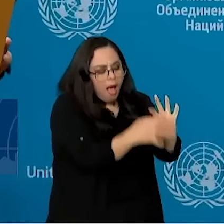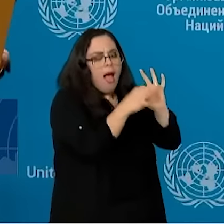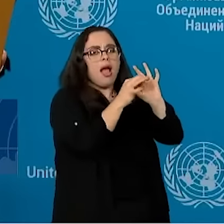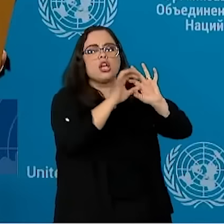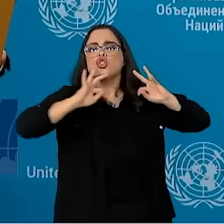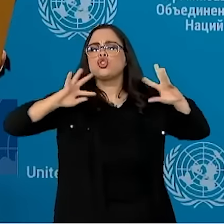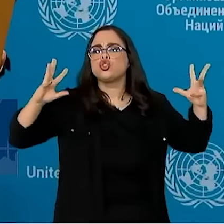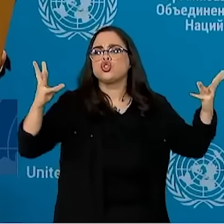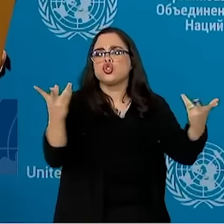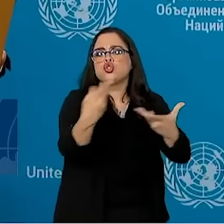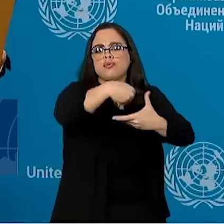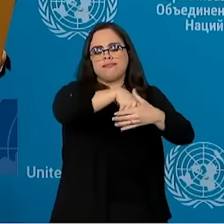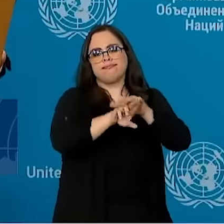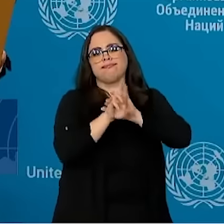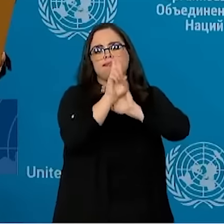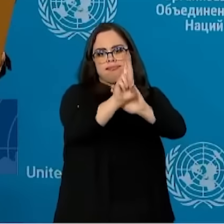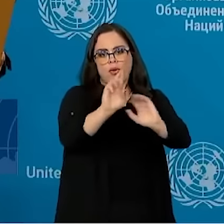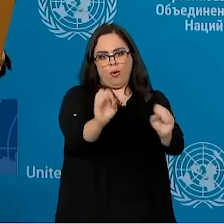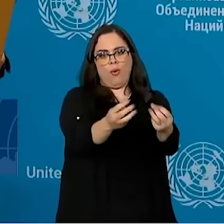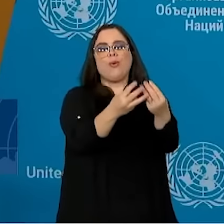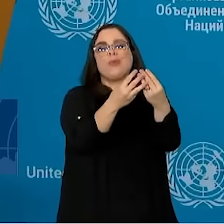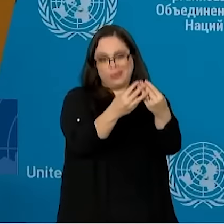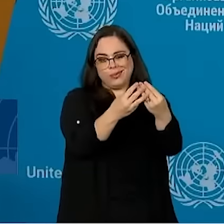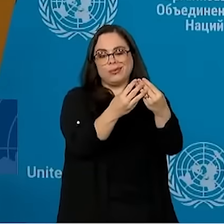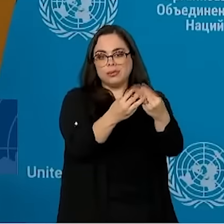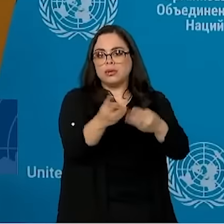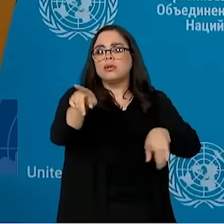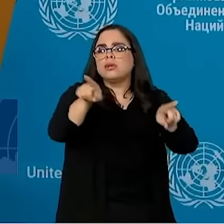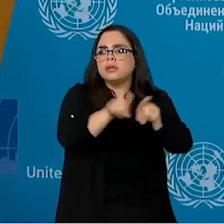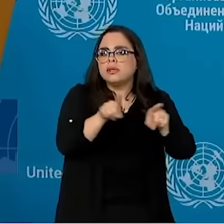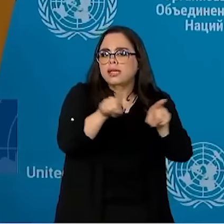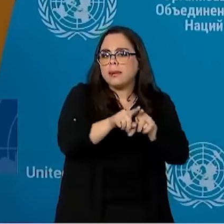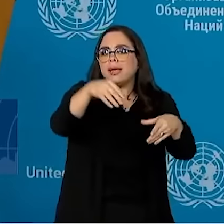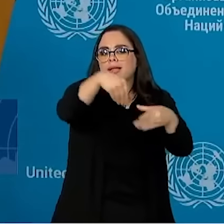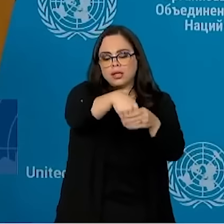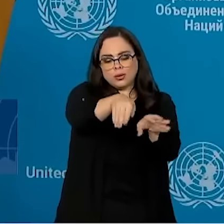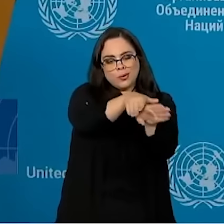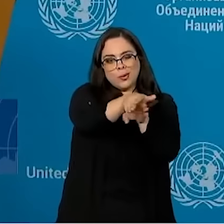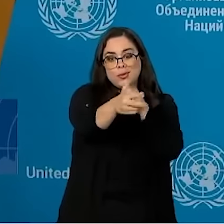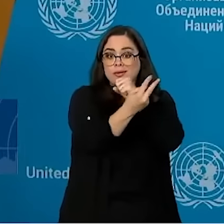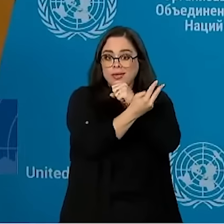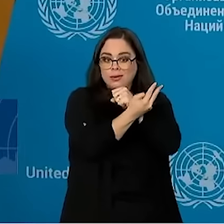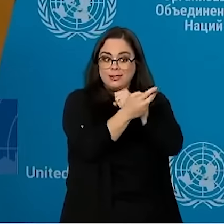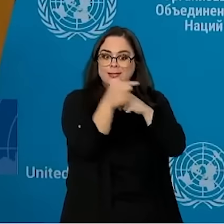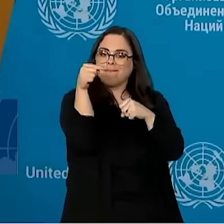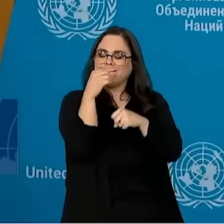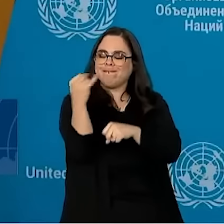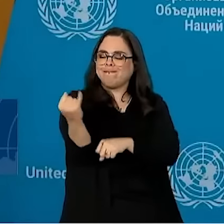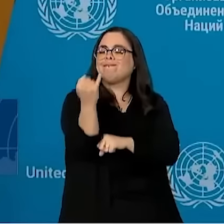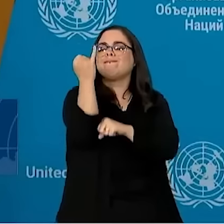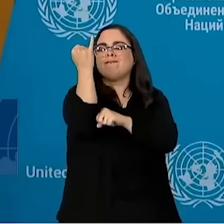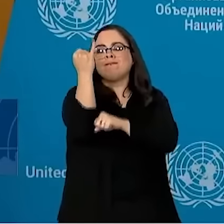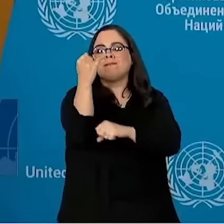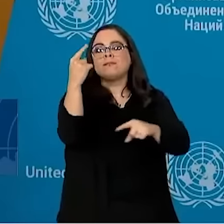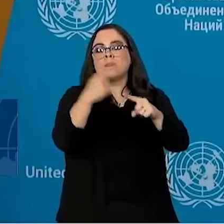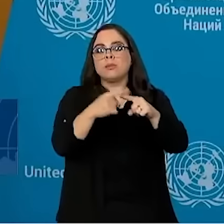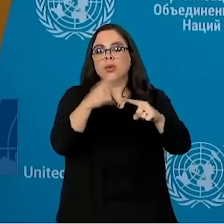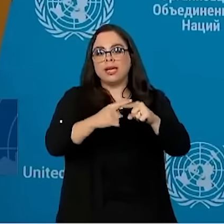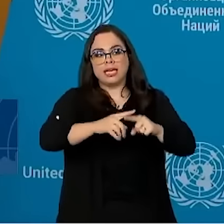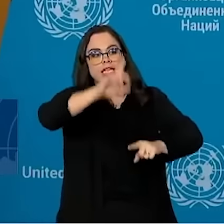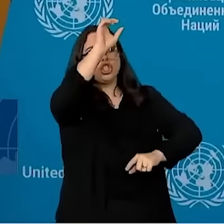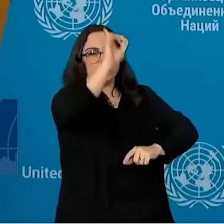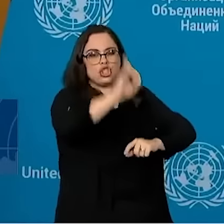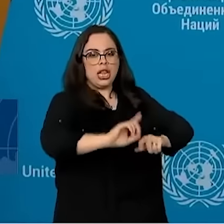continentes representadas na ONU, inclusive no Conselho de Segurança, acabando com o direito de veto